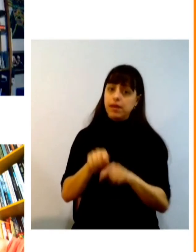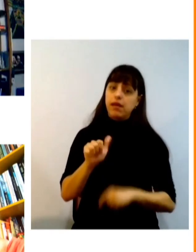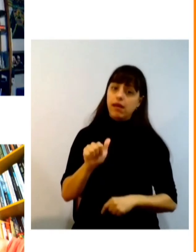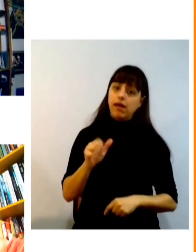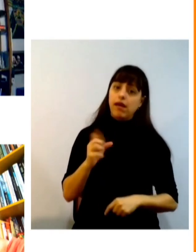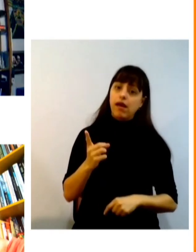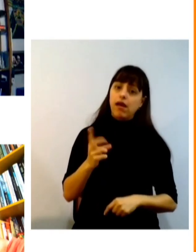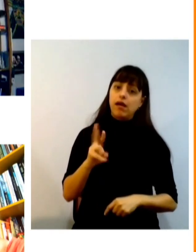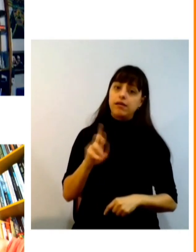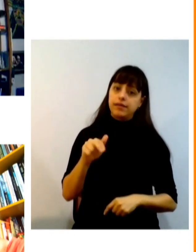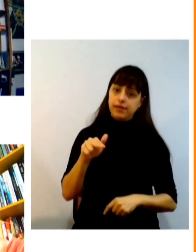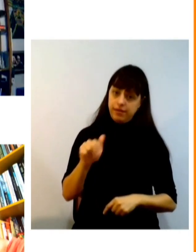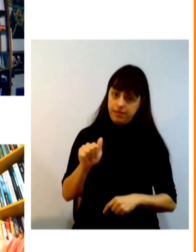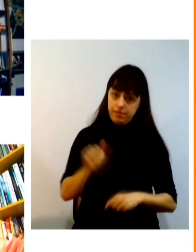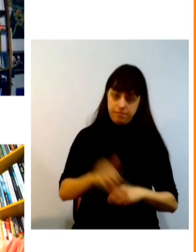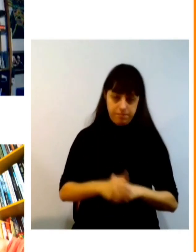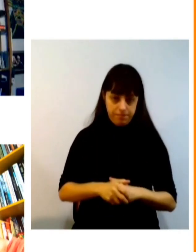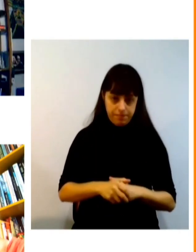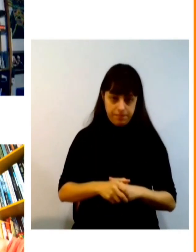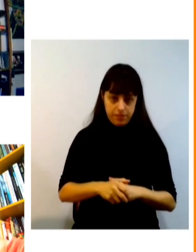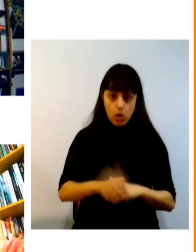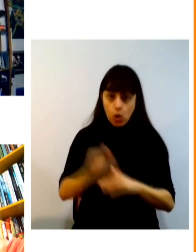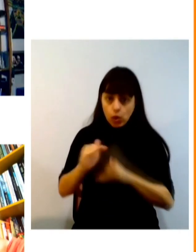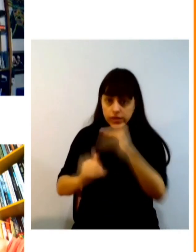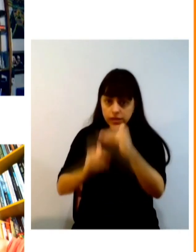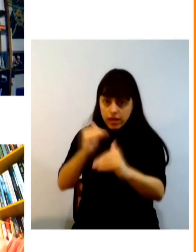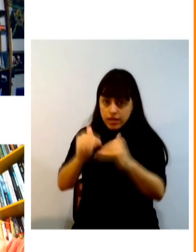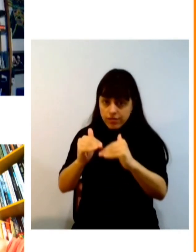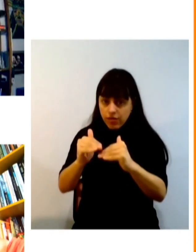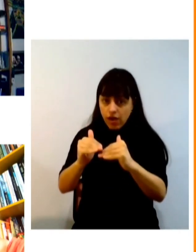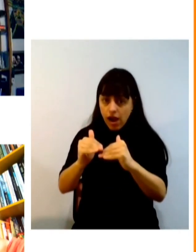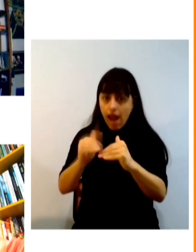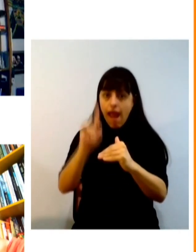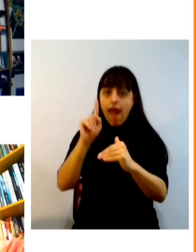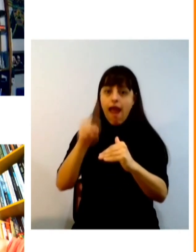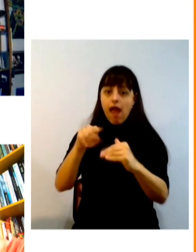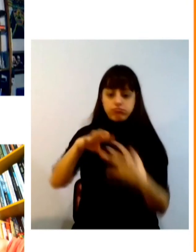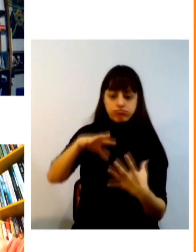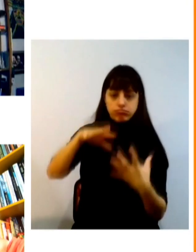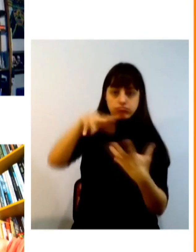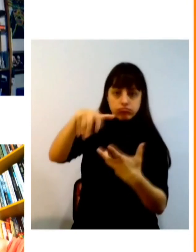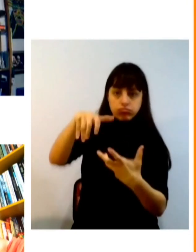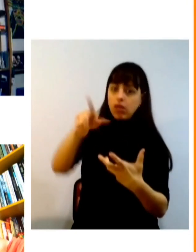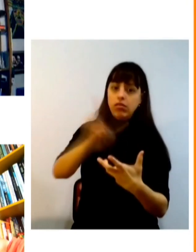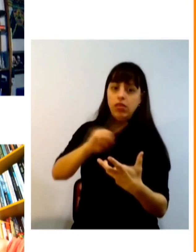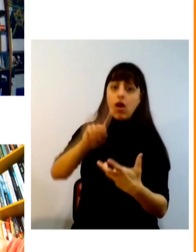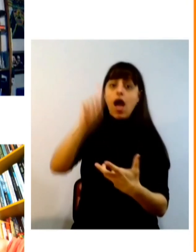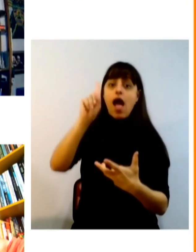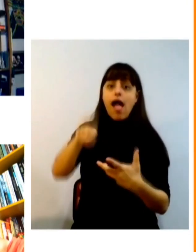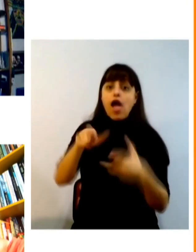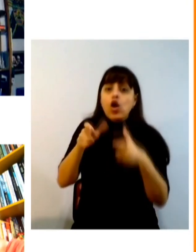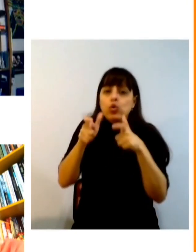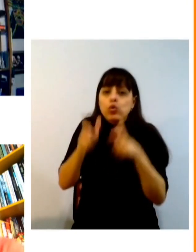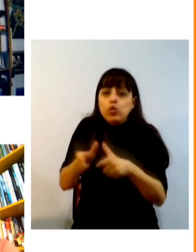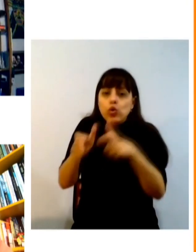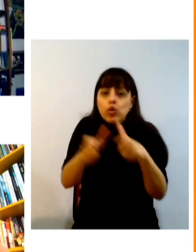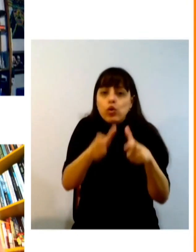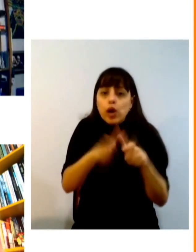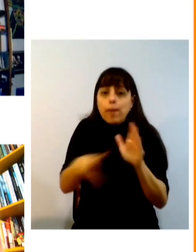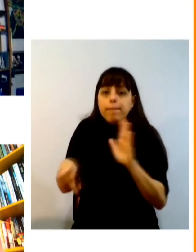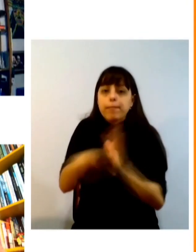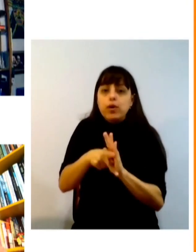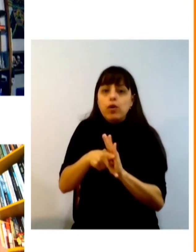desenvolvimento é local o desenvolvimento é local e o desenvolvimento acontece na